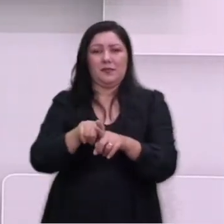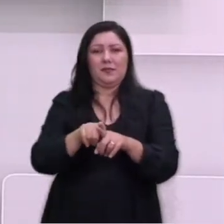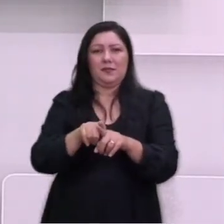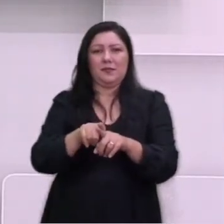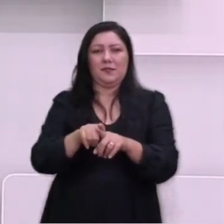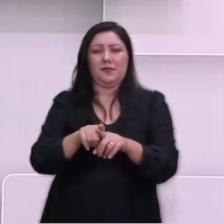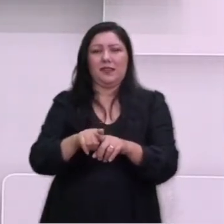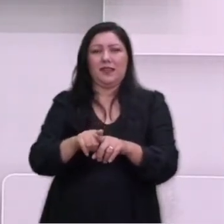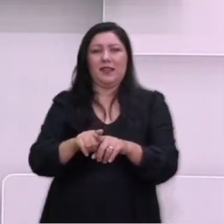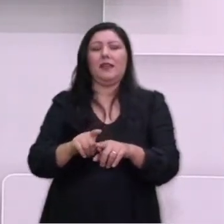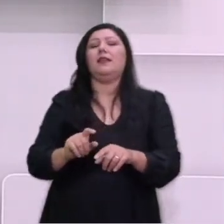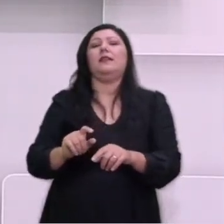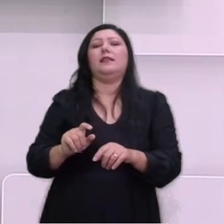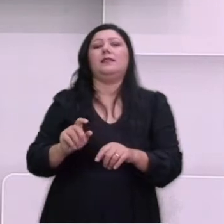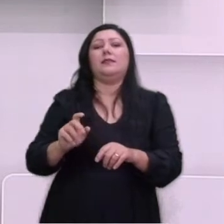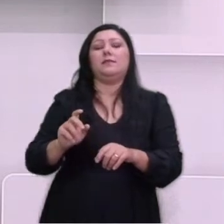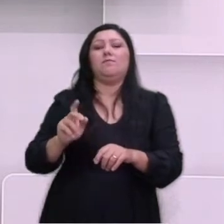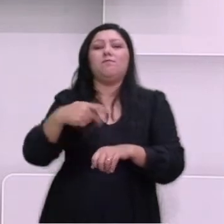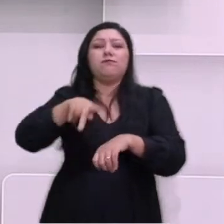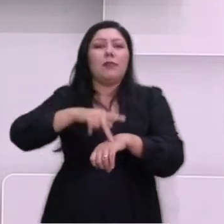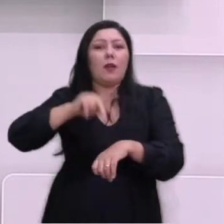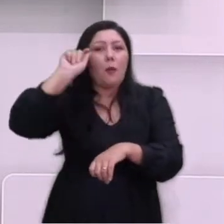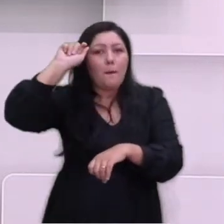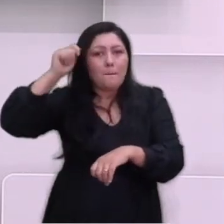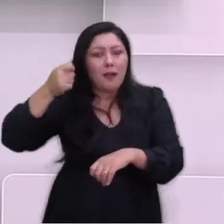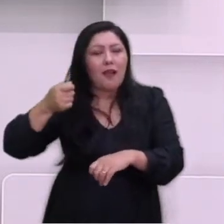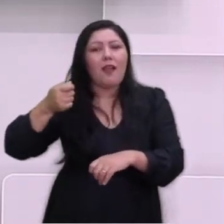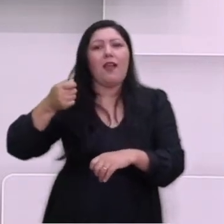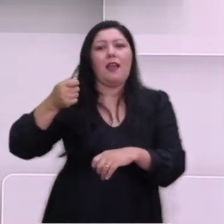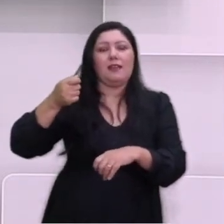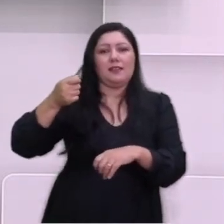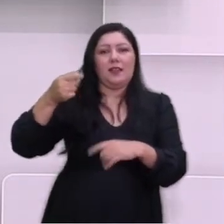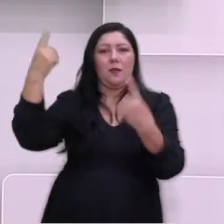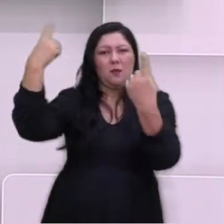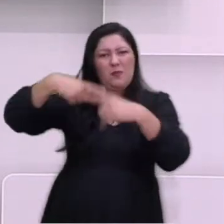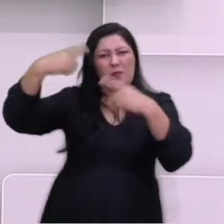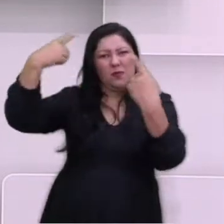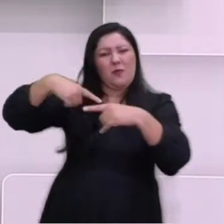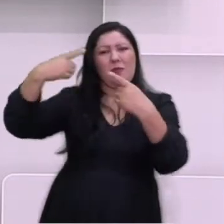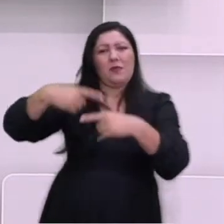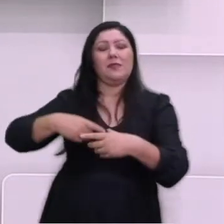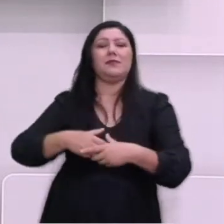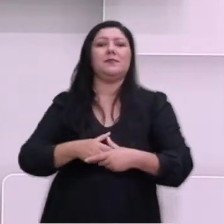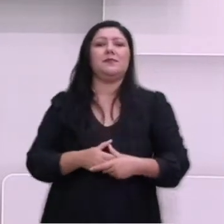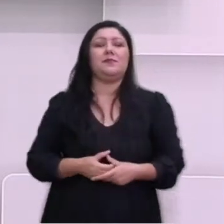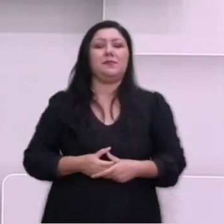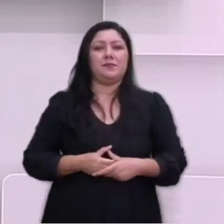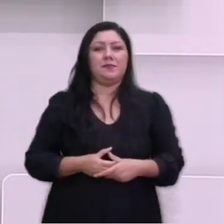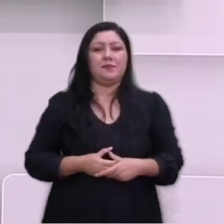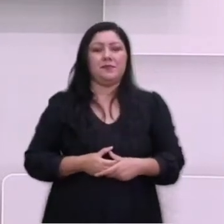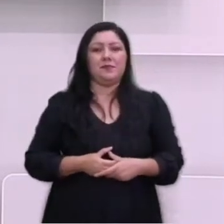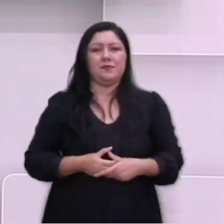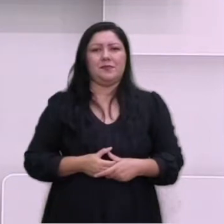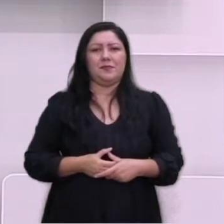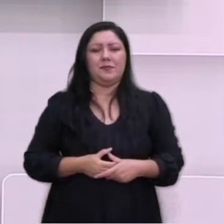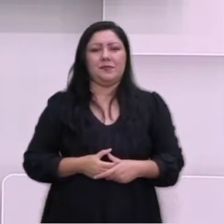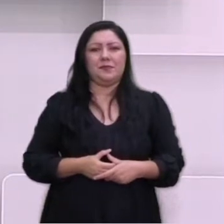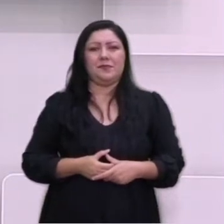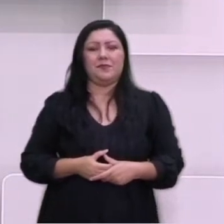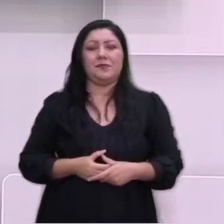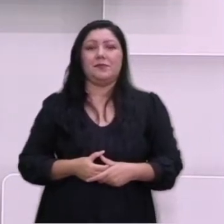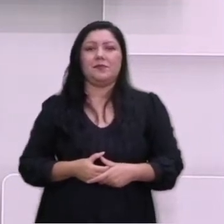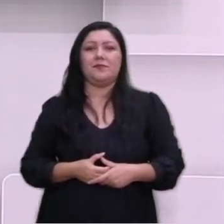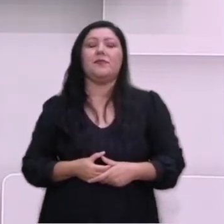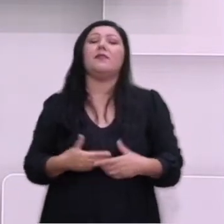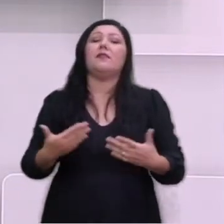fascistas e os nazistas estavam contra o eixo. Ou